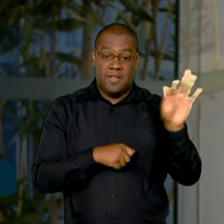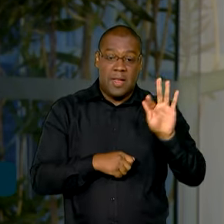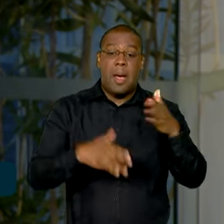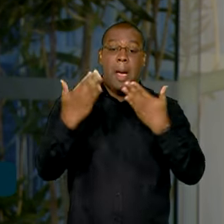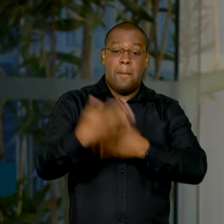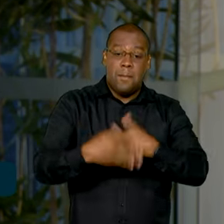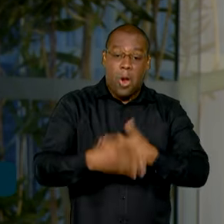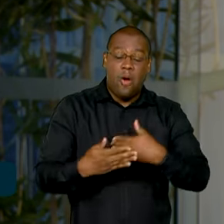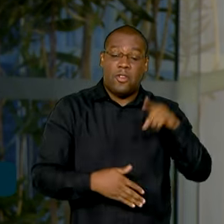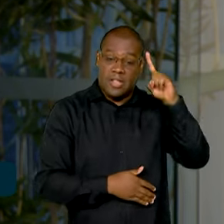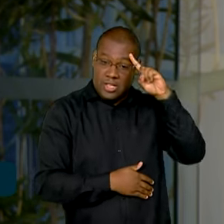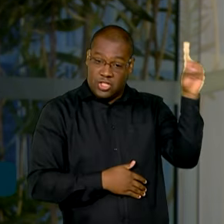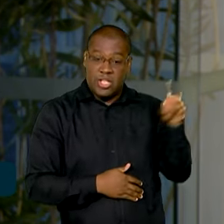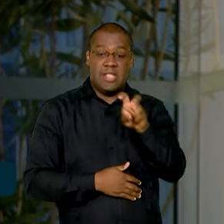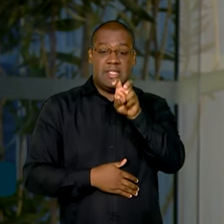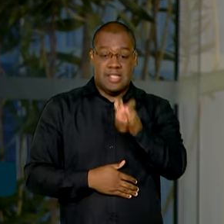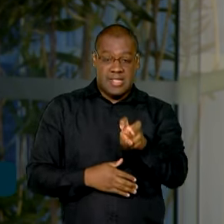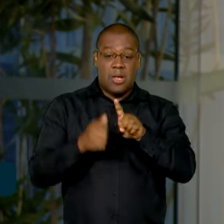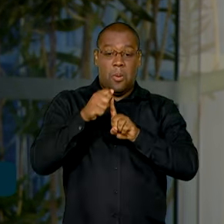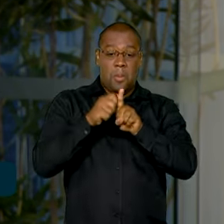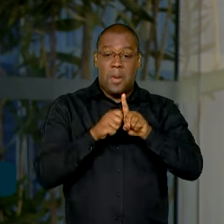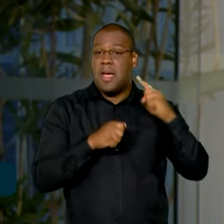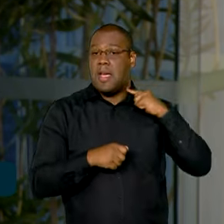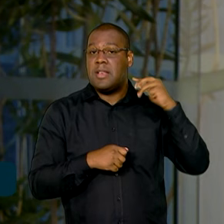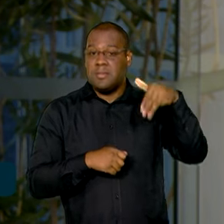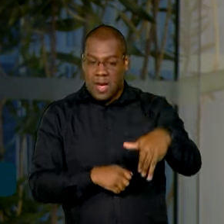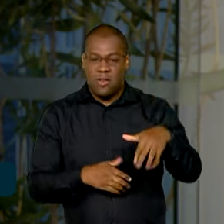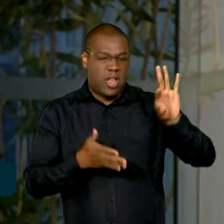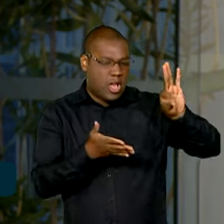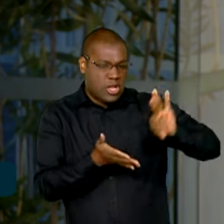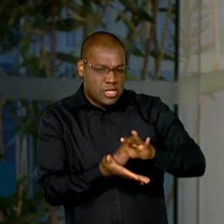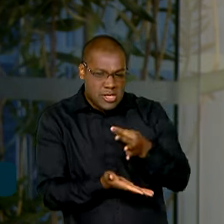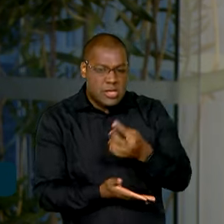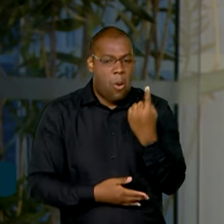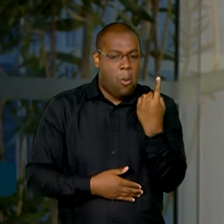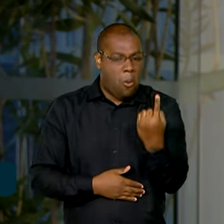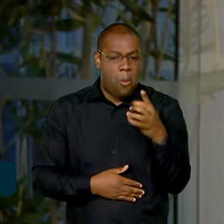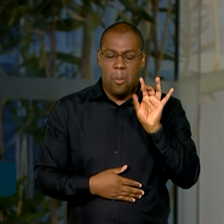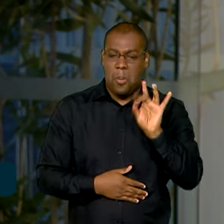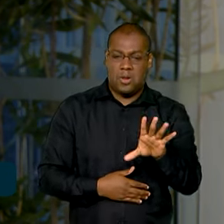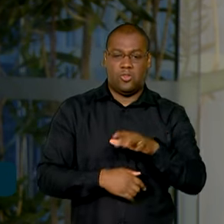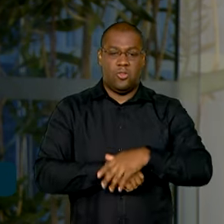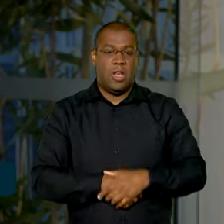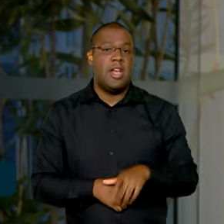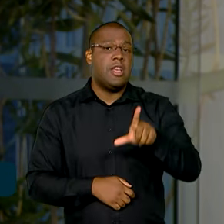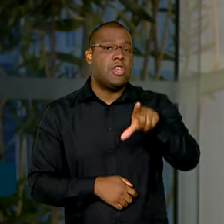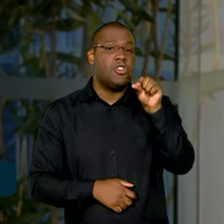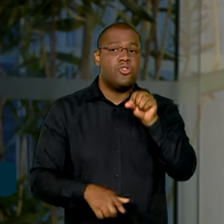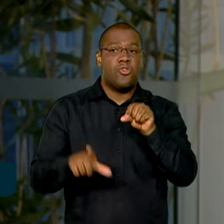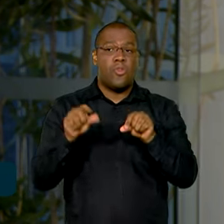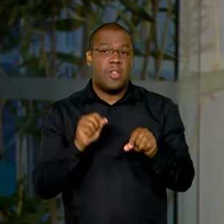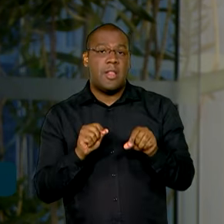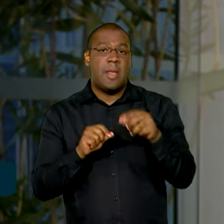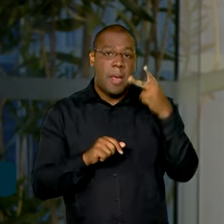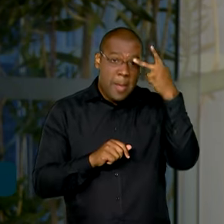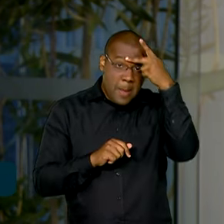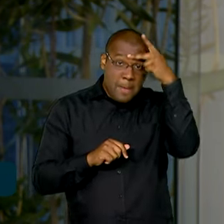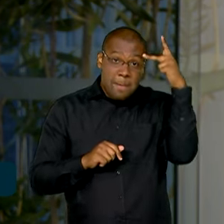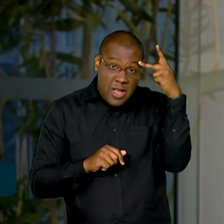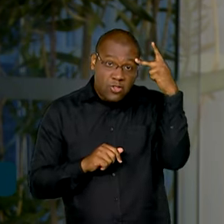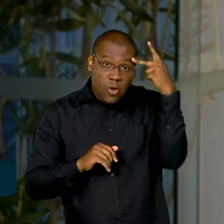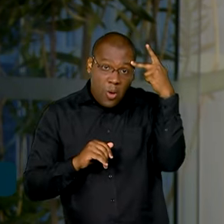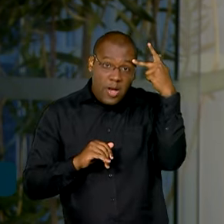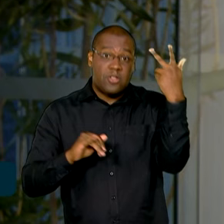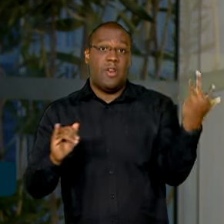maio. Pela primeira vez, uma inscrição única vai valer para selecionar candidatos para mais de 20 órgãos